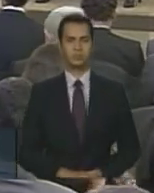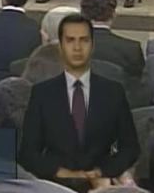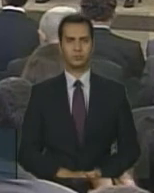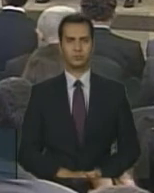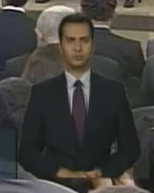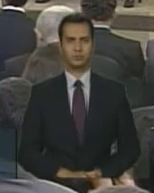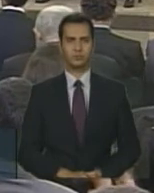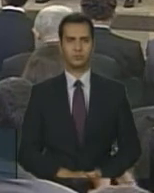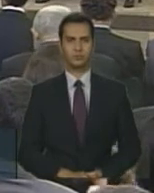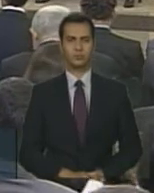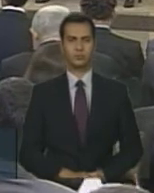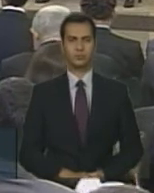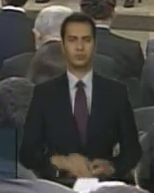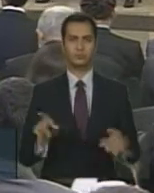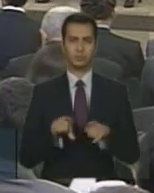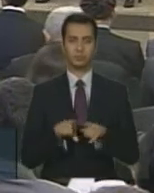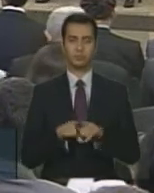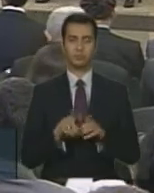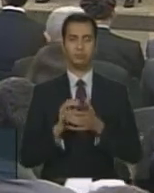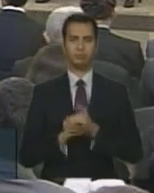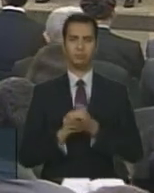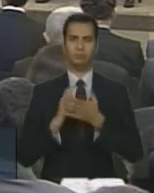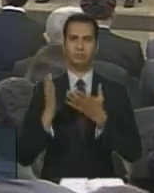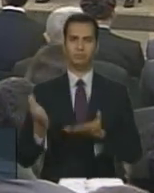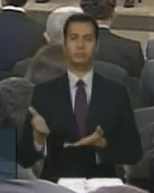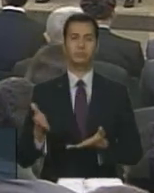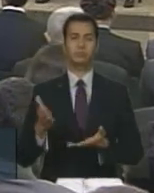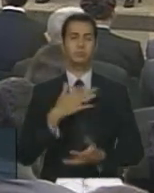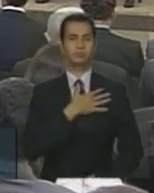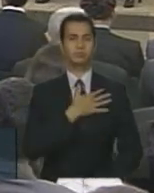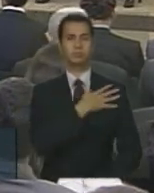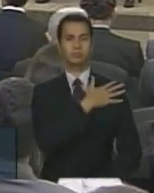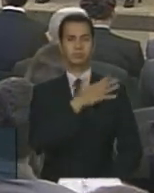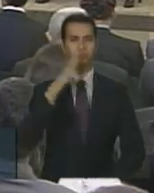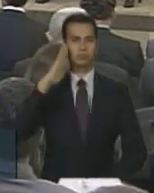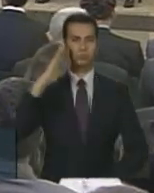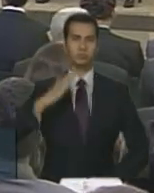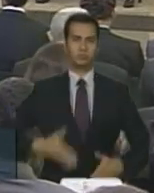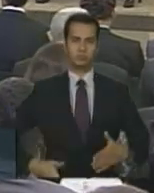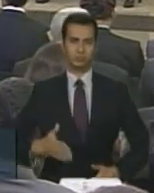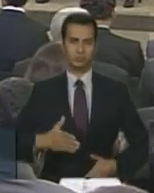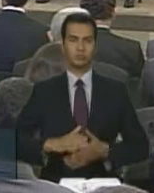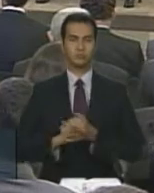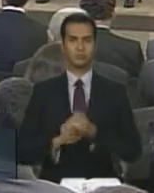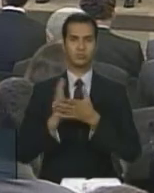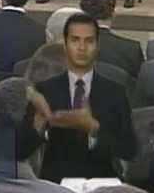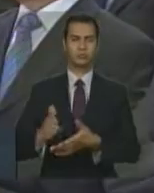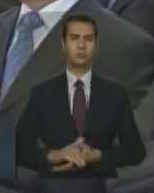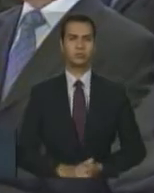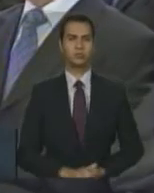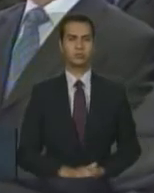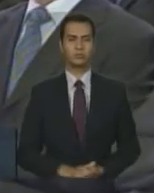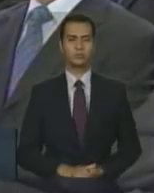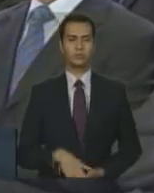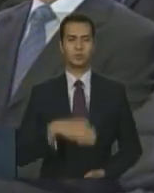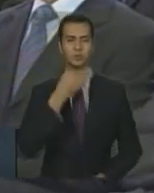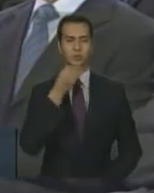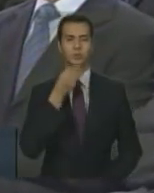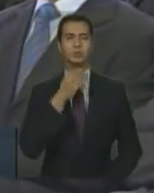Queria cumprimentar também os senhores comandantes das Forças Armadas Júlio